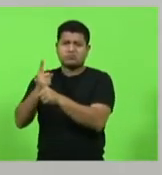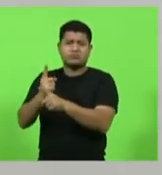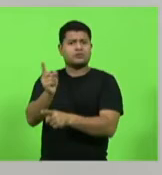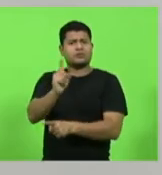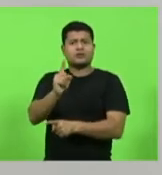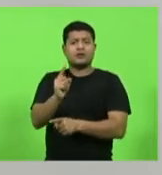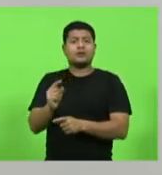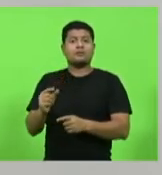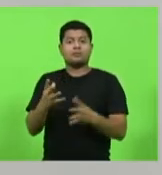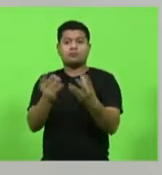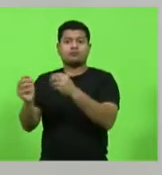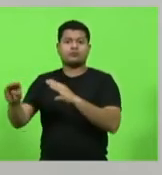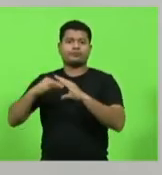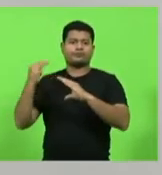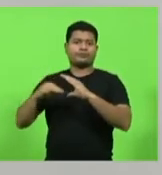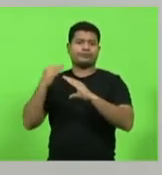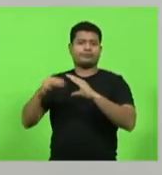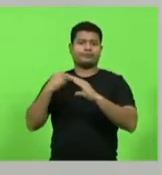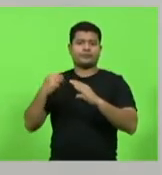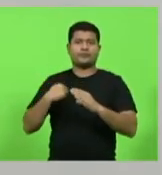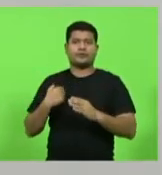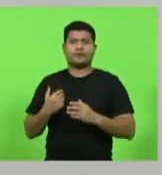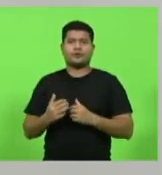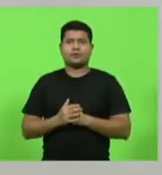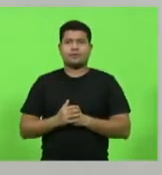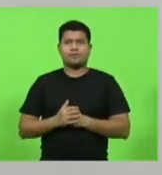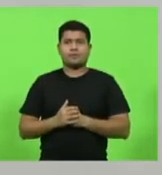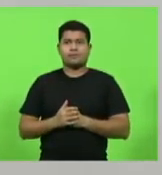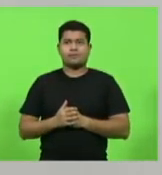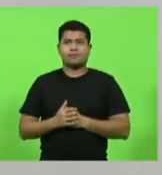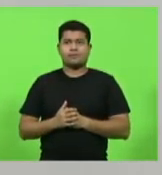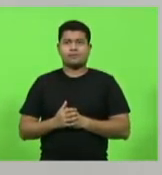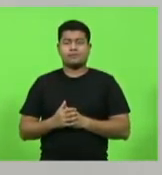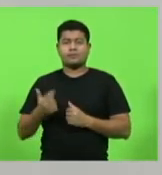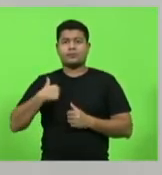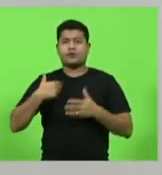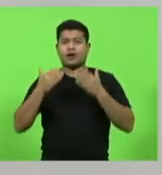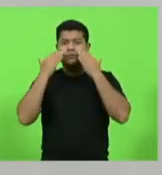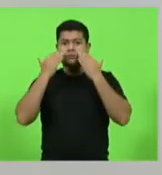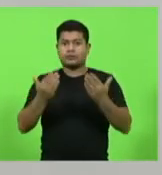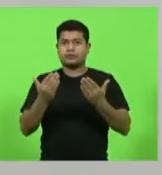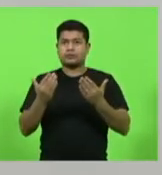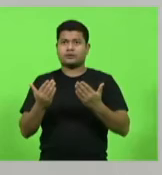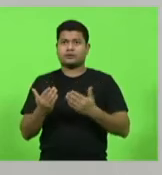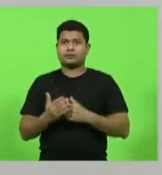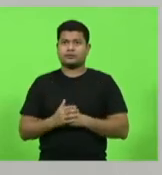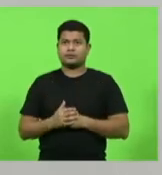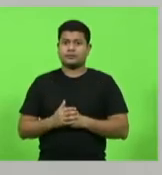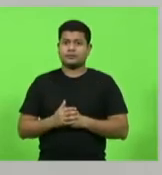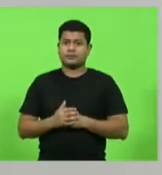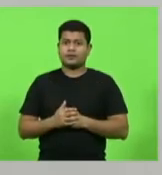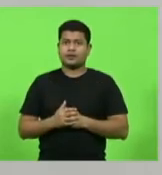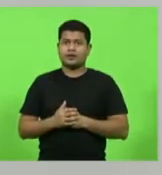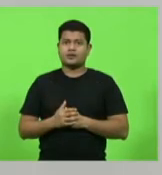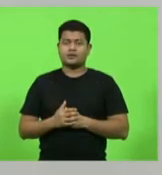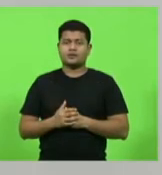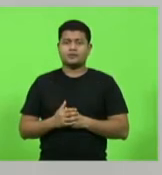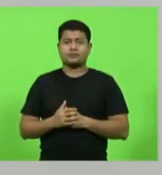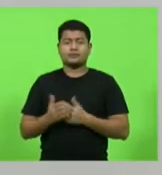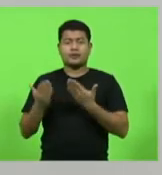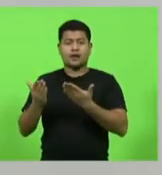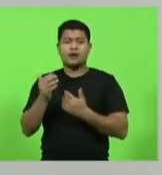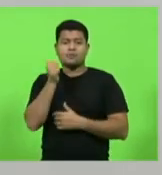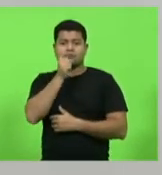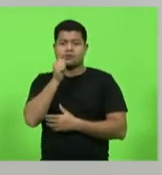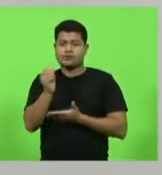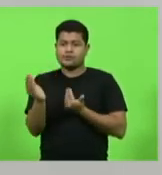chegaram até mim. Então, eu quero mostrar para os senhores um vídeo de uma moça, uma menina, de uma jovem, de uma família